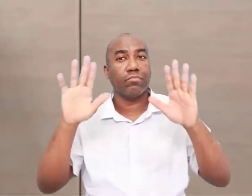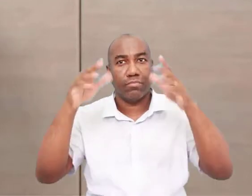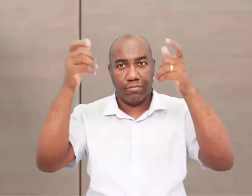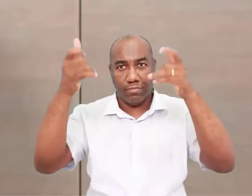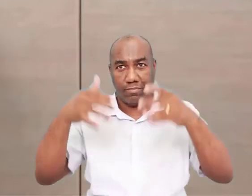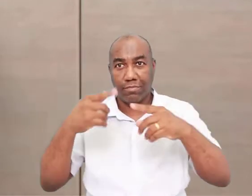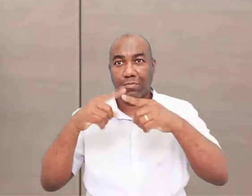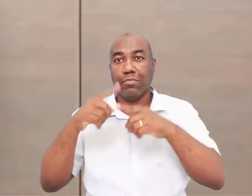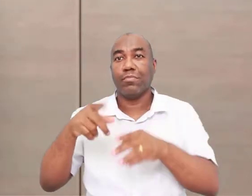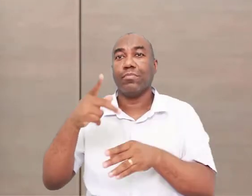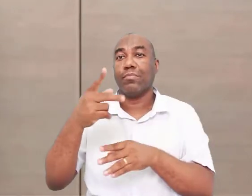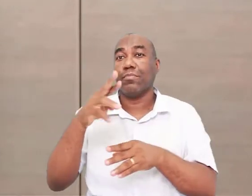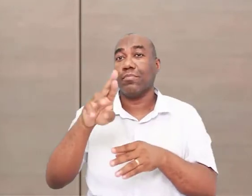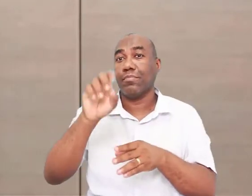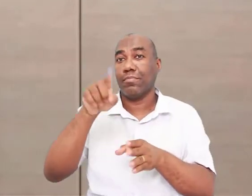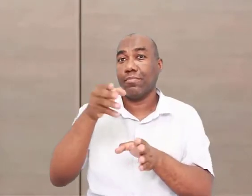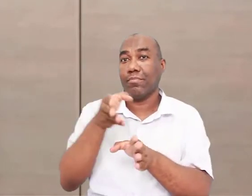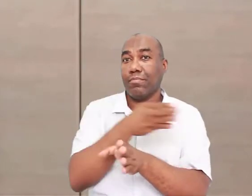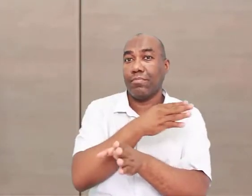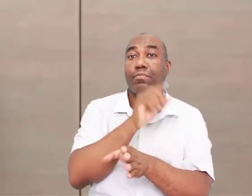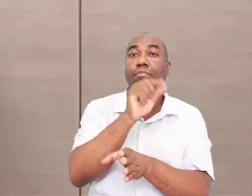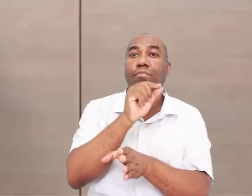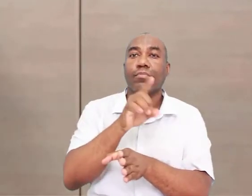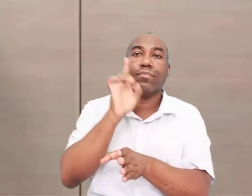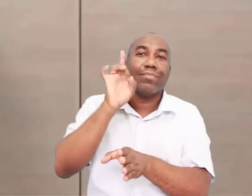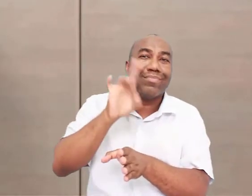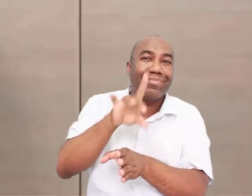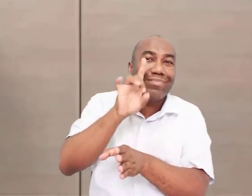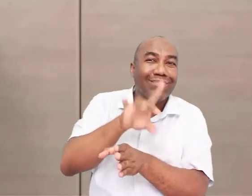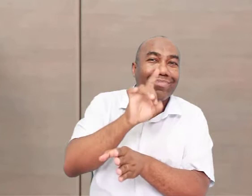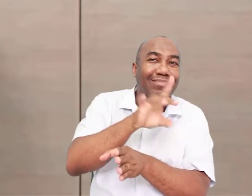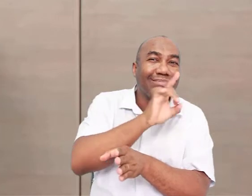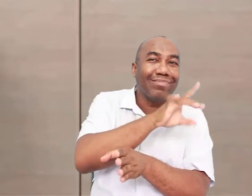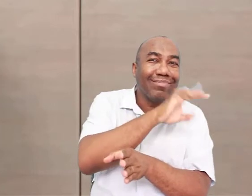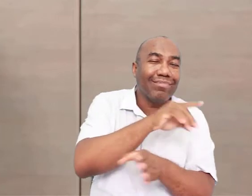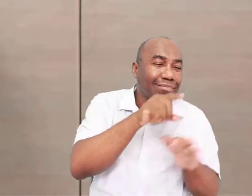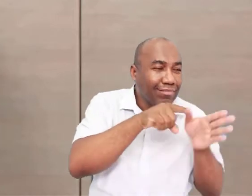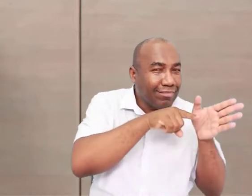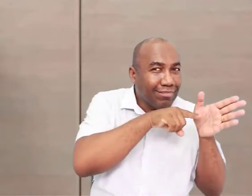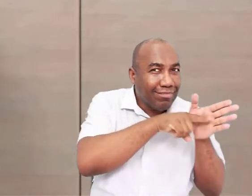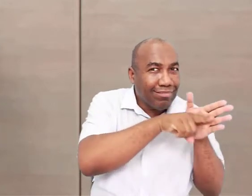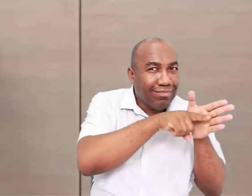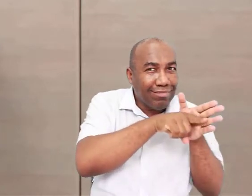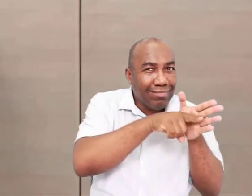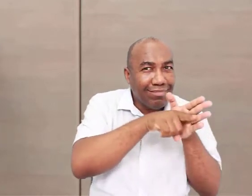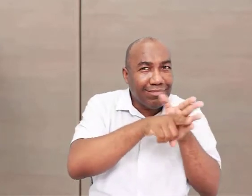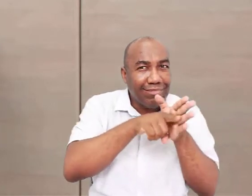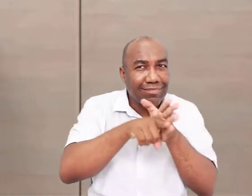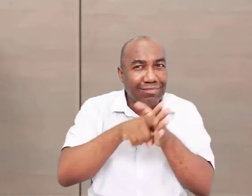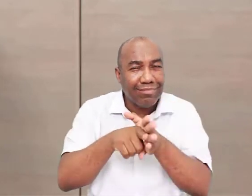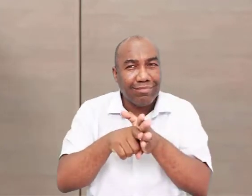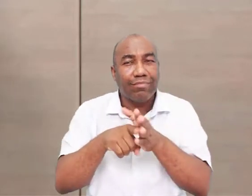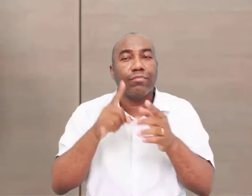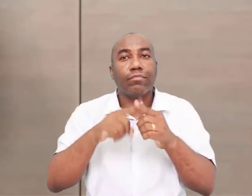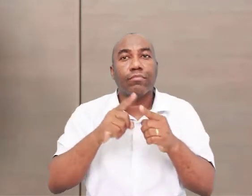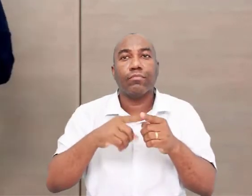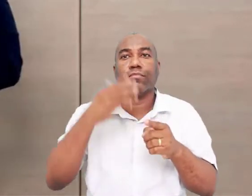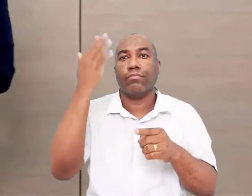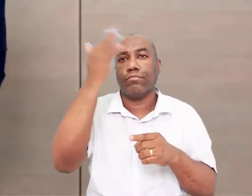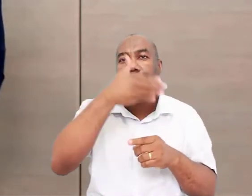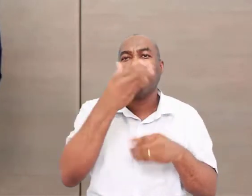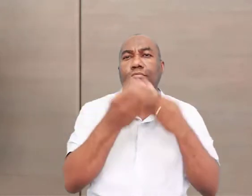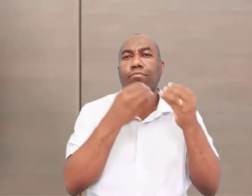gente estuda através dos vestígios deixados por eles, que não são escritos, né? Que são